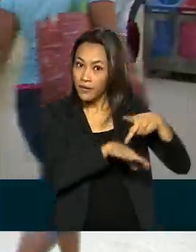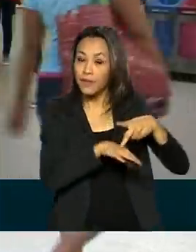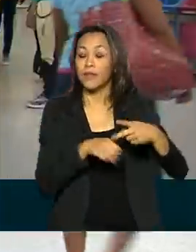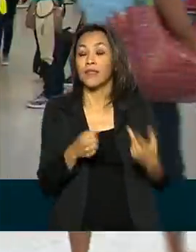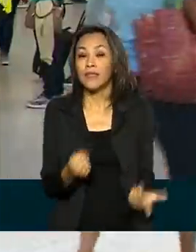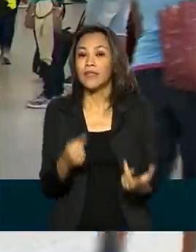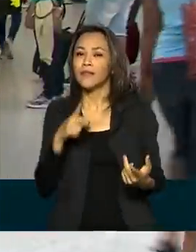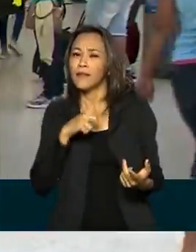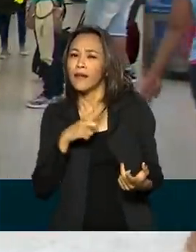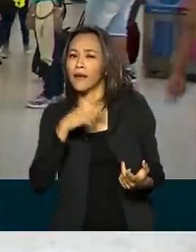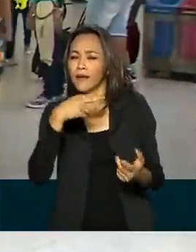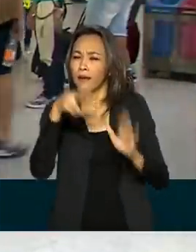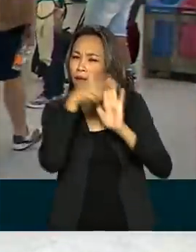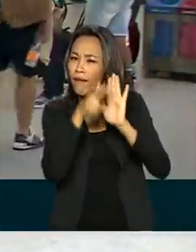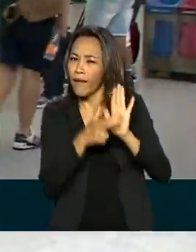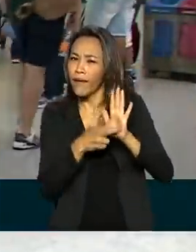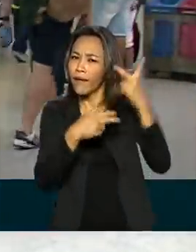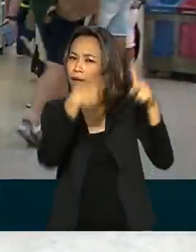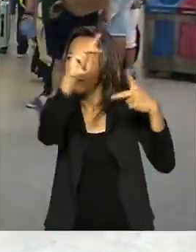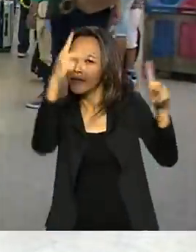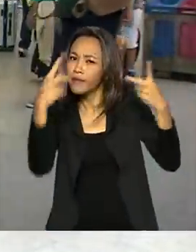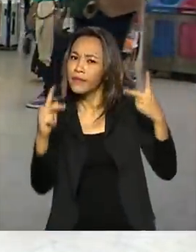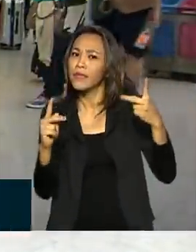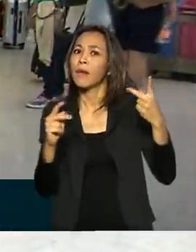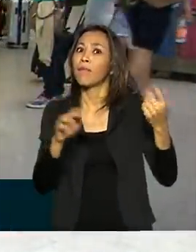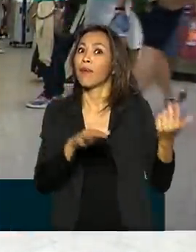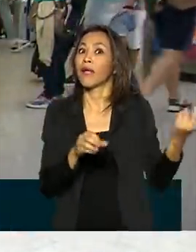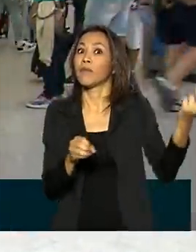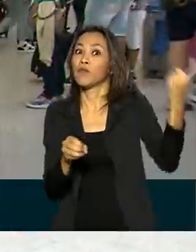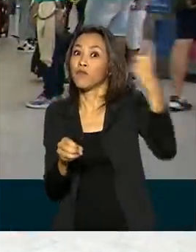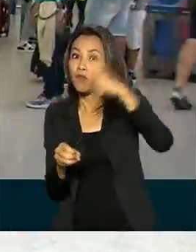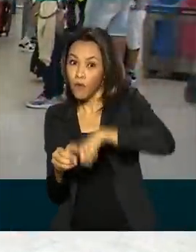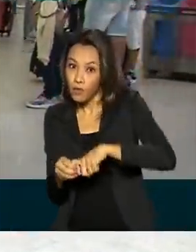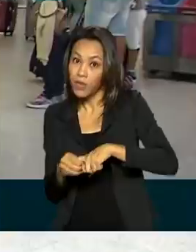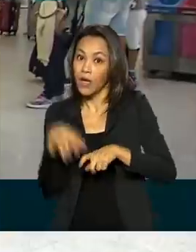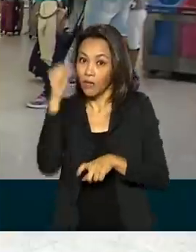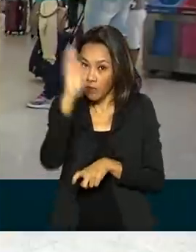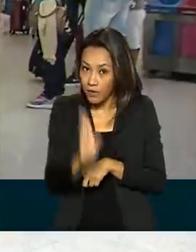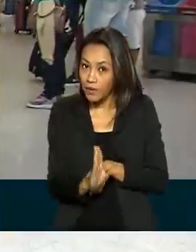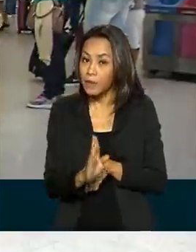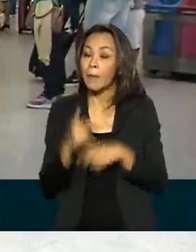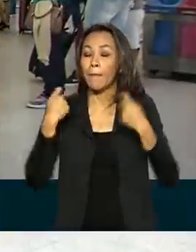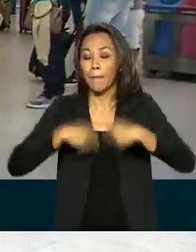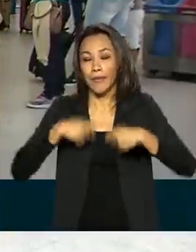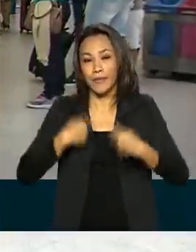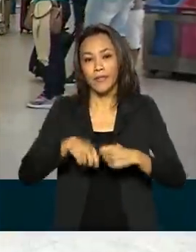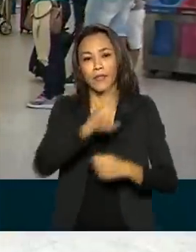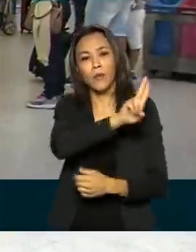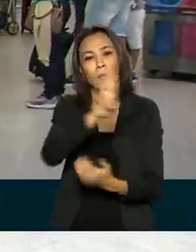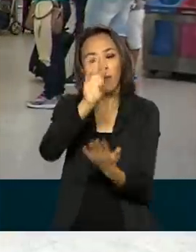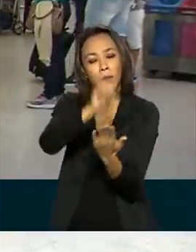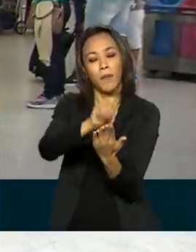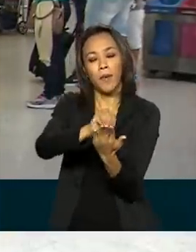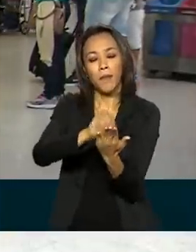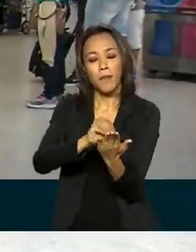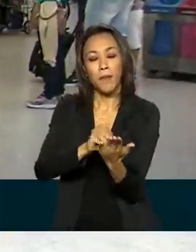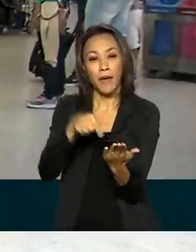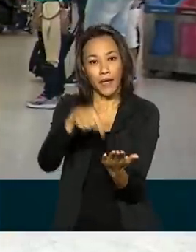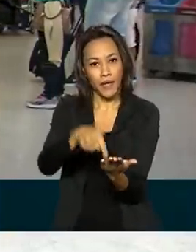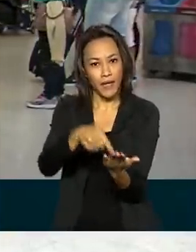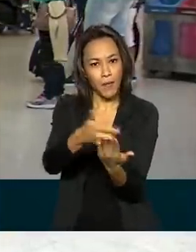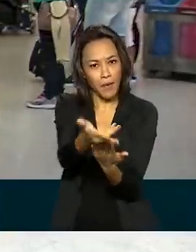destino possui restrições e saber as condições para o retorno ao Brasil. É necessário preencher a declaração de saúde do